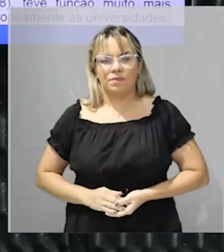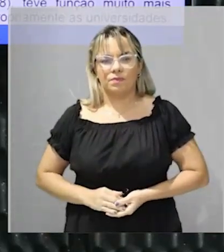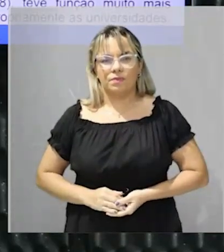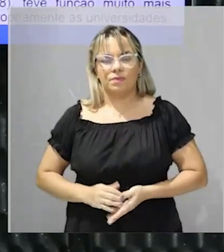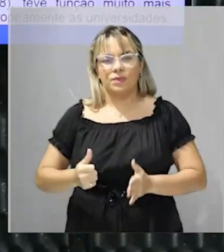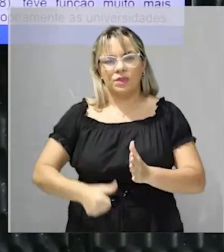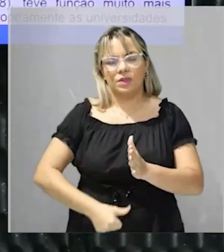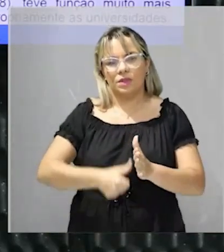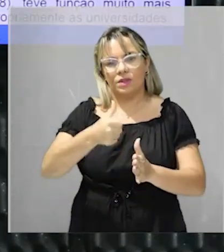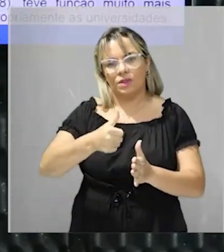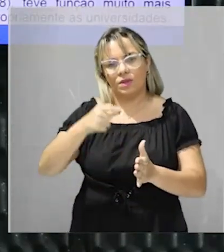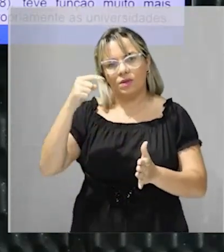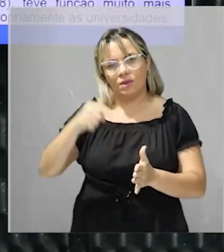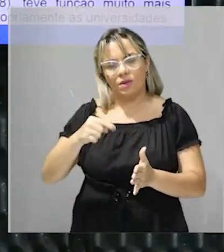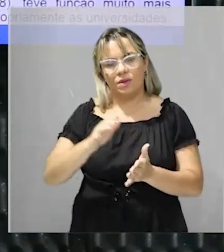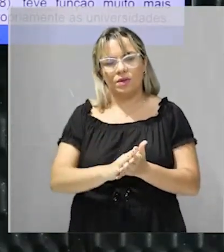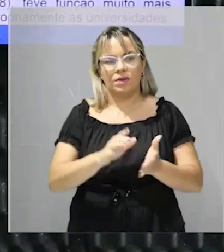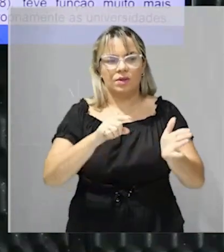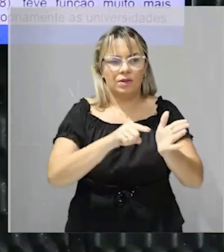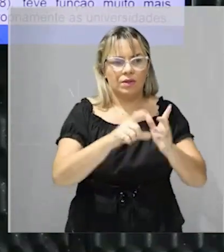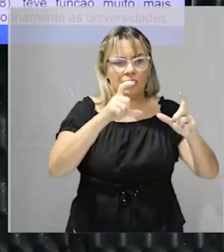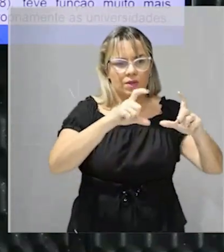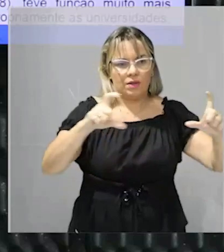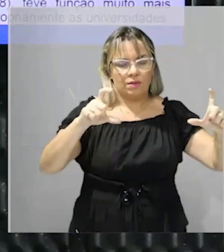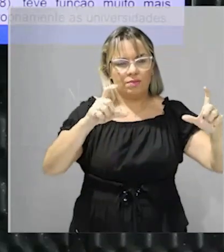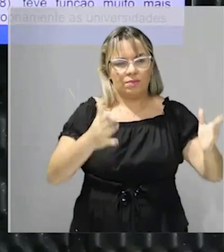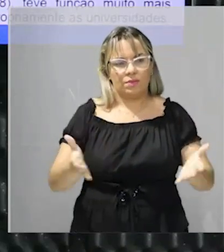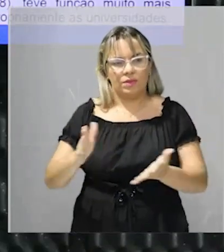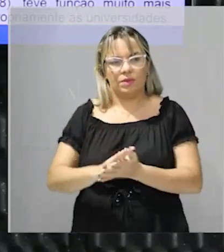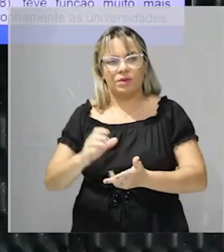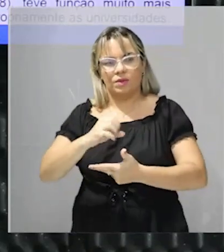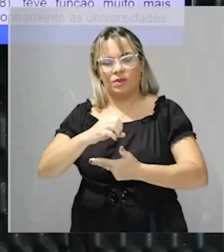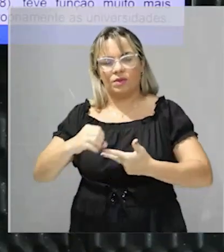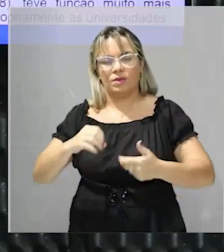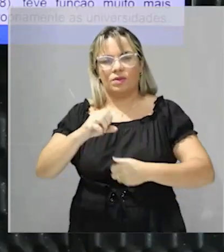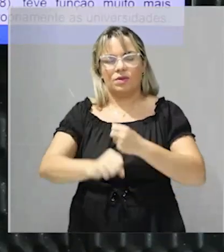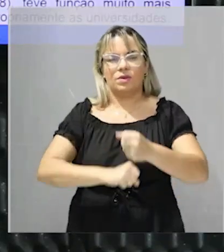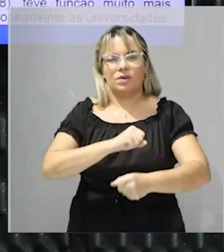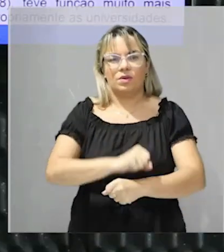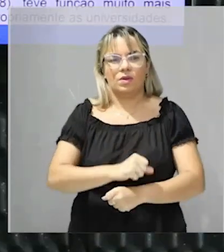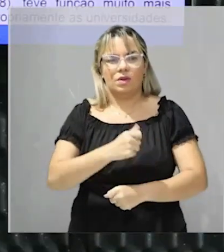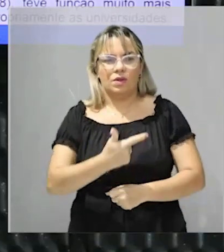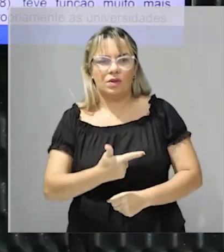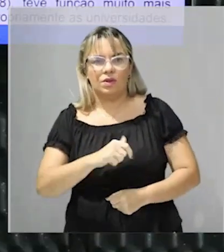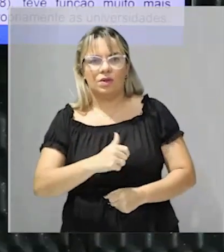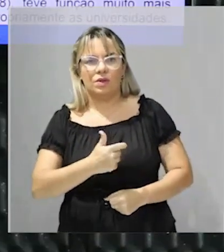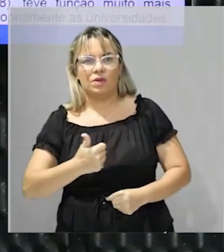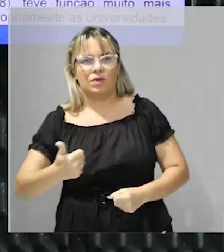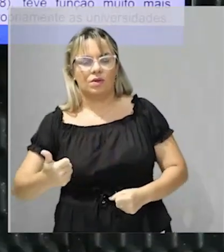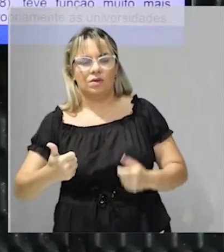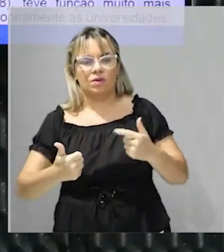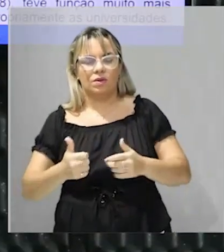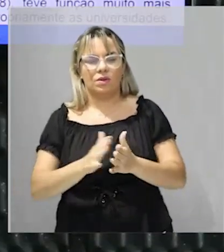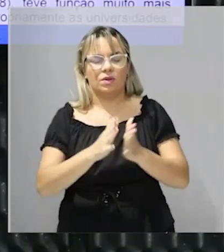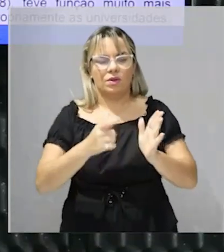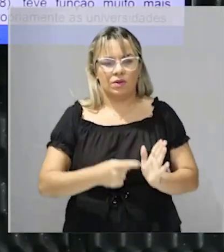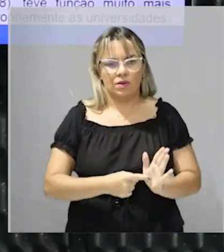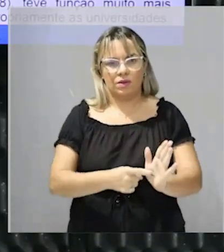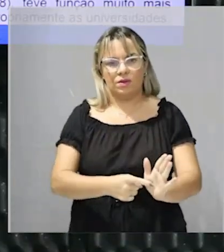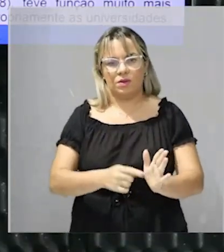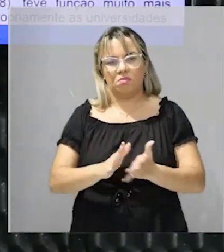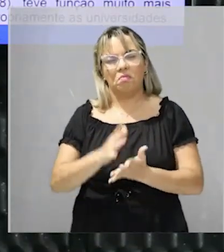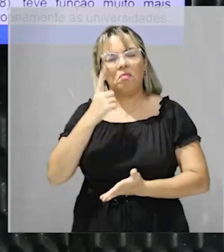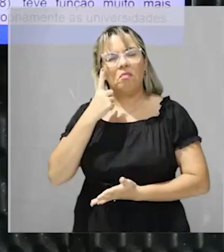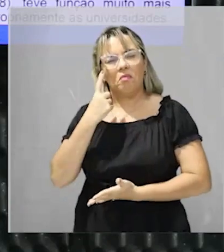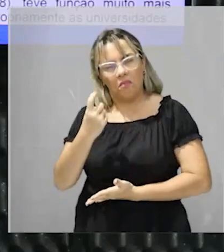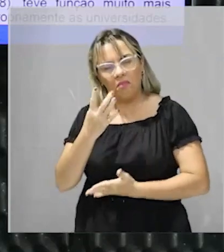primeiro item, questão, caiu no Enem em 2021, ele nos mostra o seguinte, uma questão muito interessante,